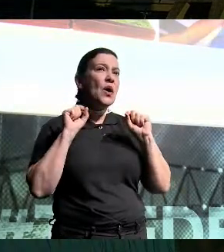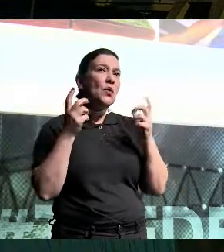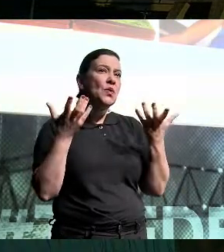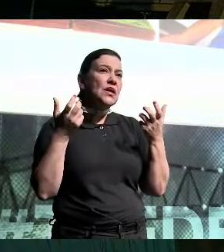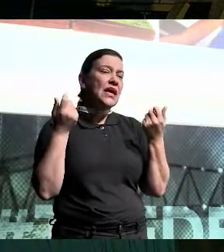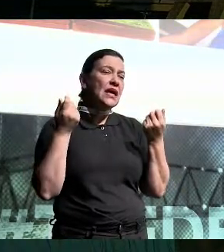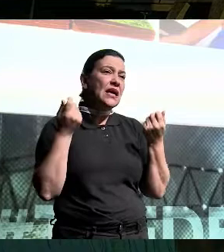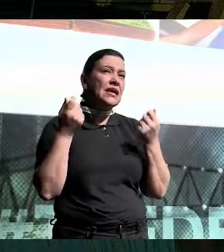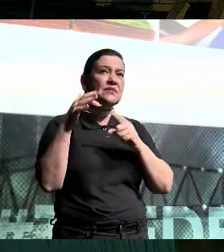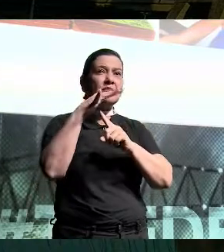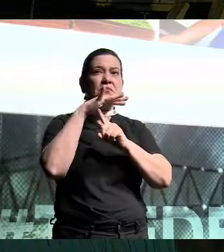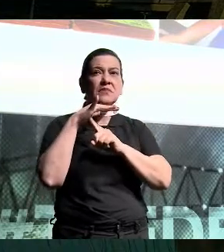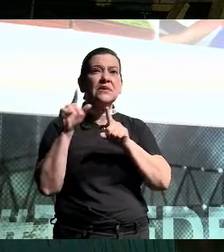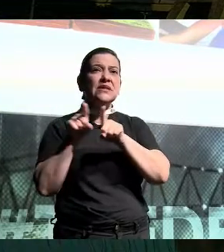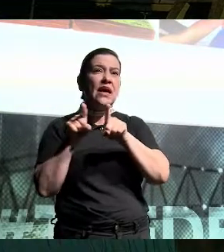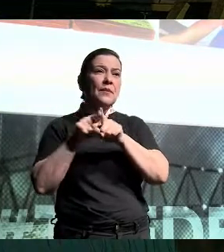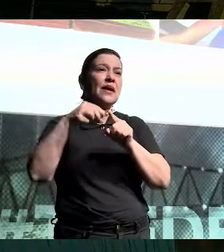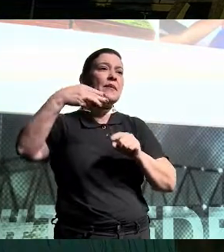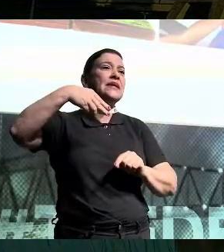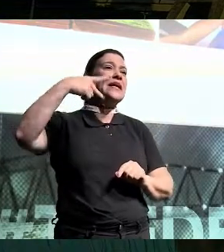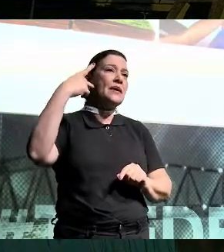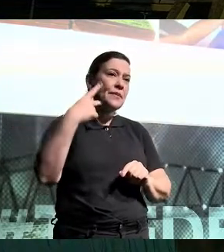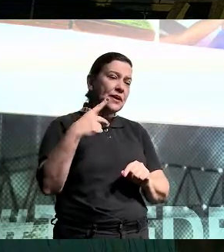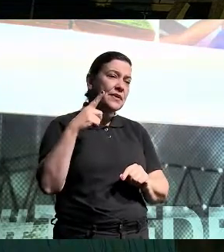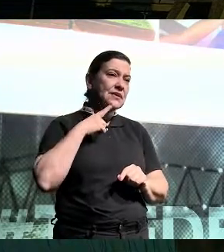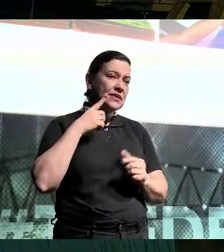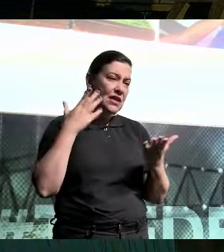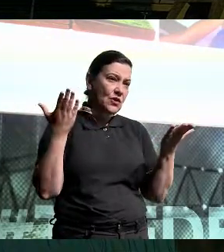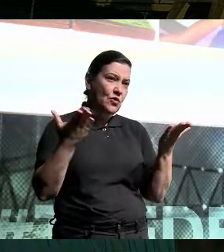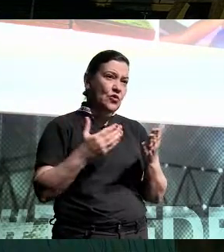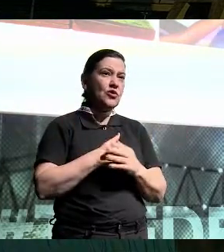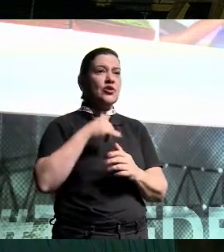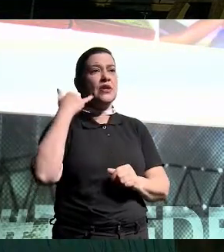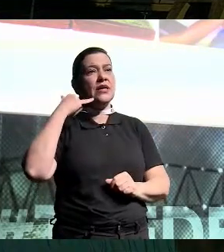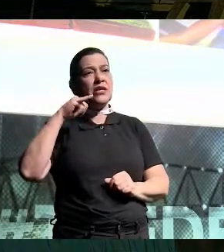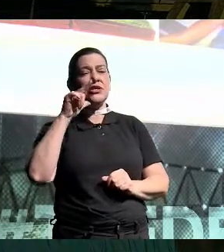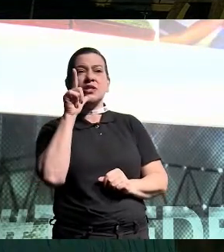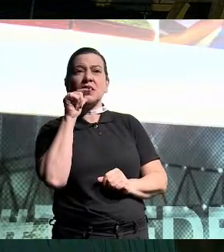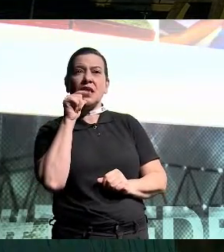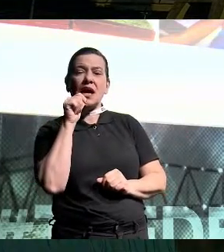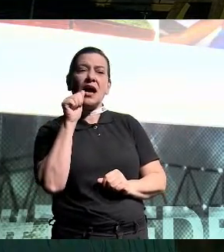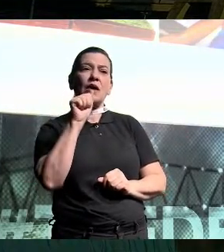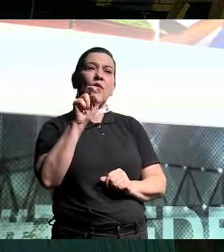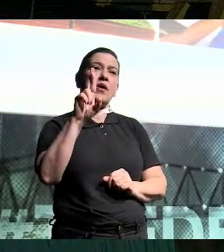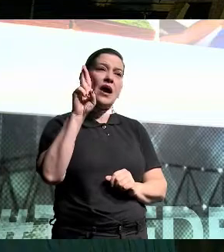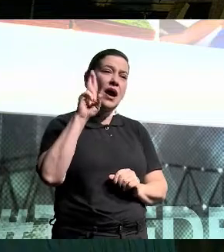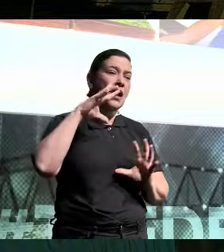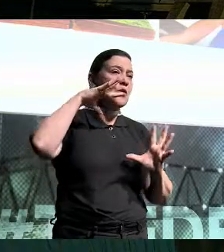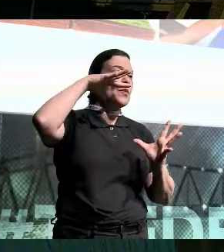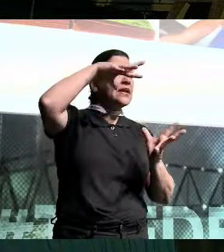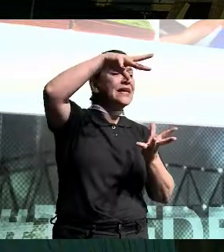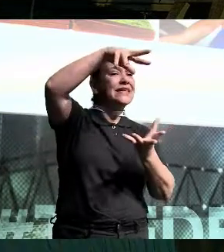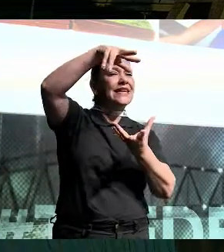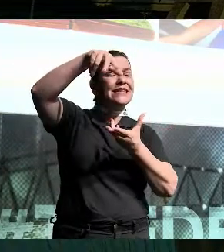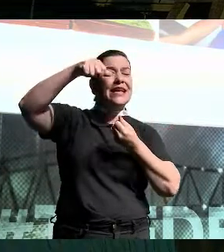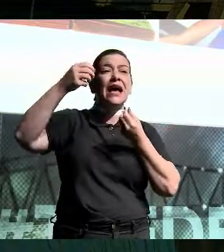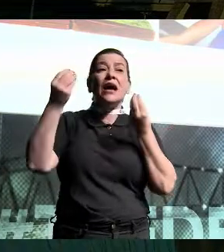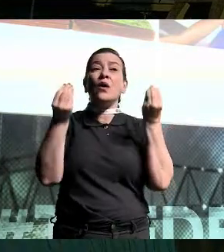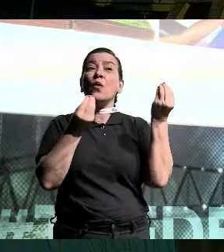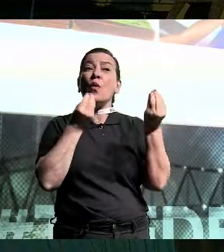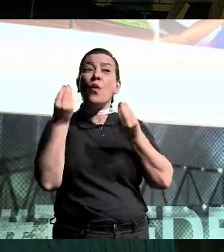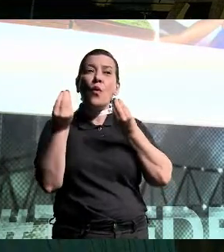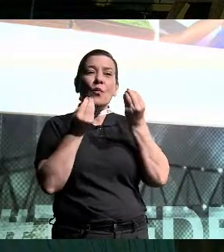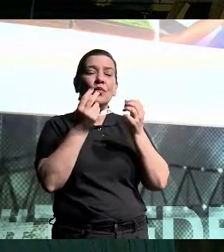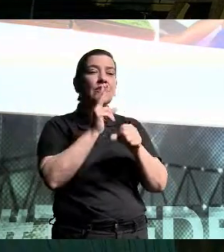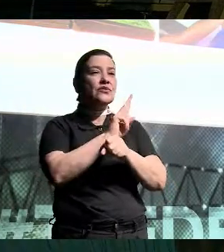recursos, com as matérias-primas que existem aqui. Basicamente, energia, água, ar, o planeta Terra. Como é que a gente se relaciona com